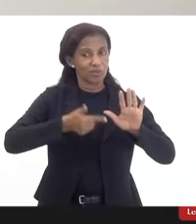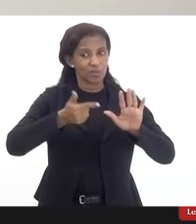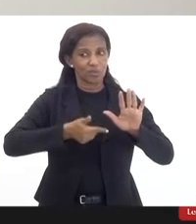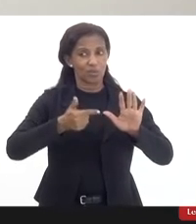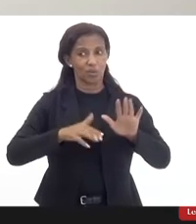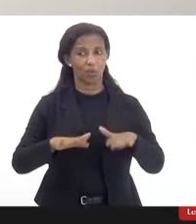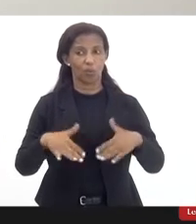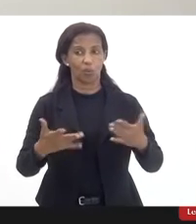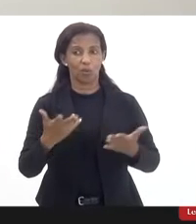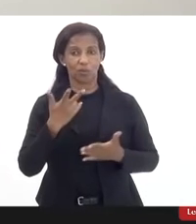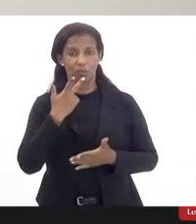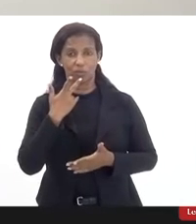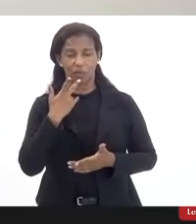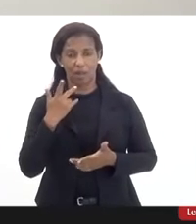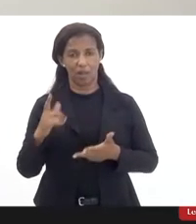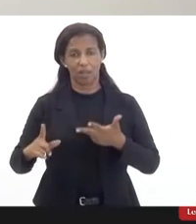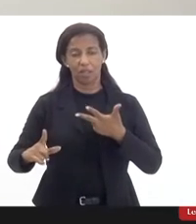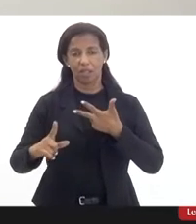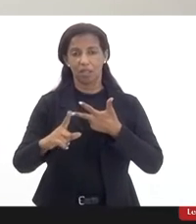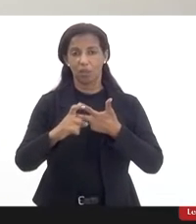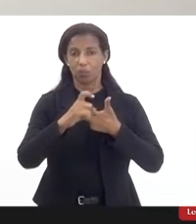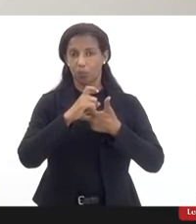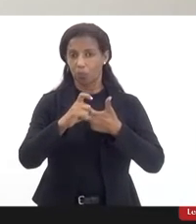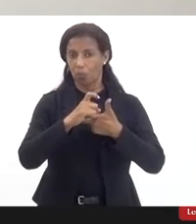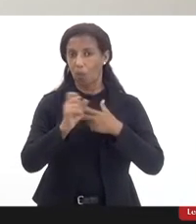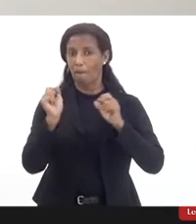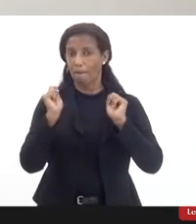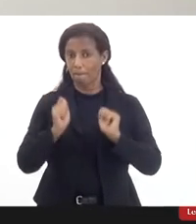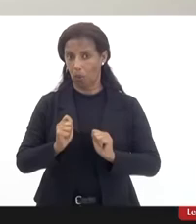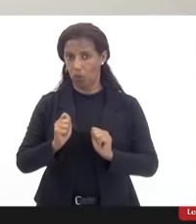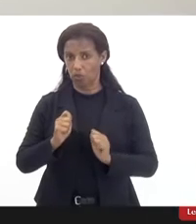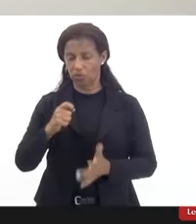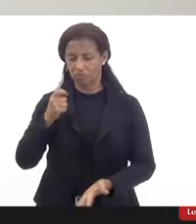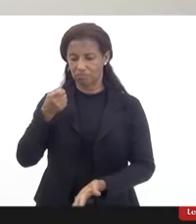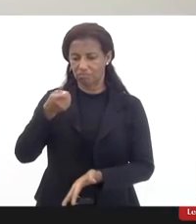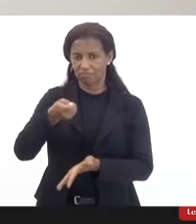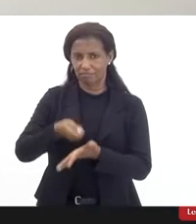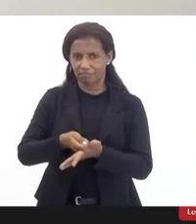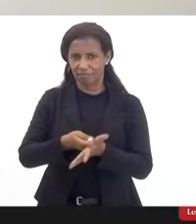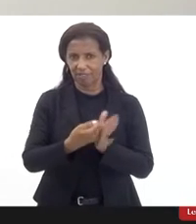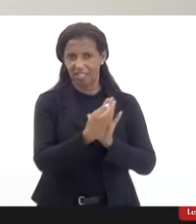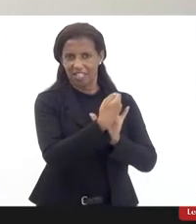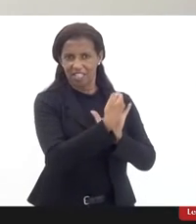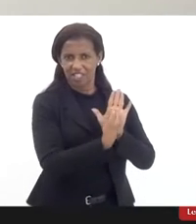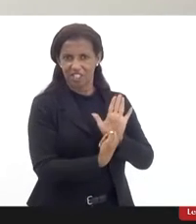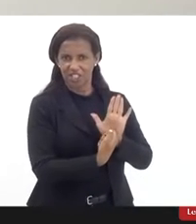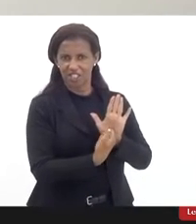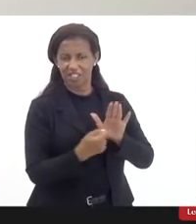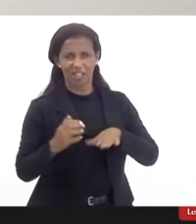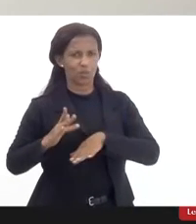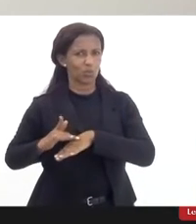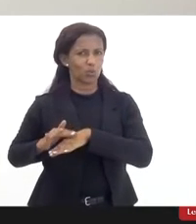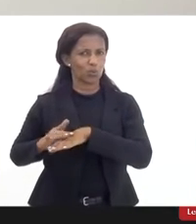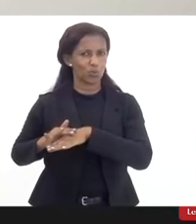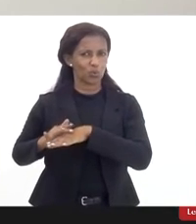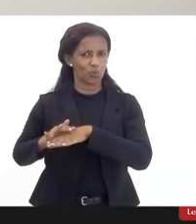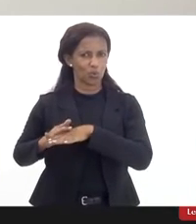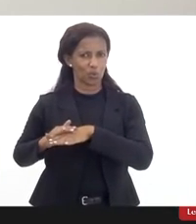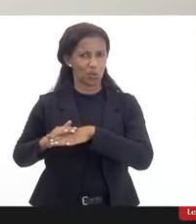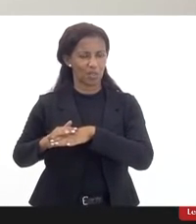quando diz que o poder executivo pode editar atos para listar doenças de caráter